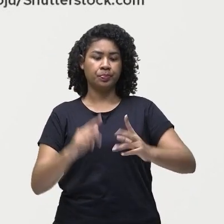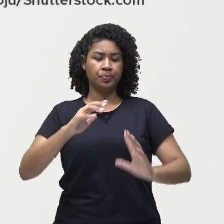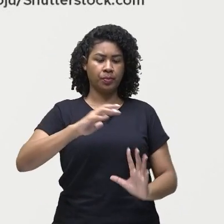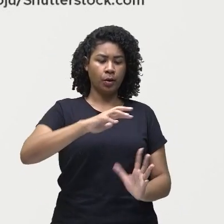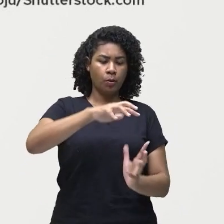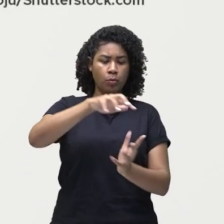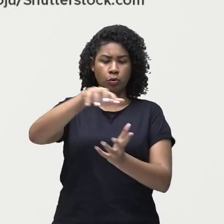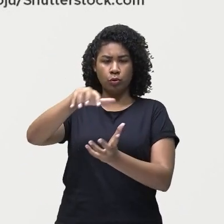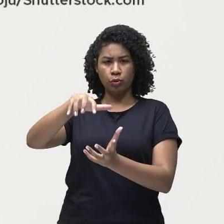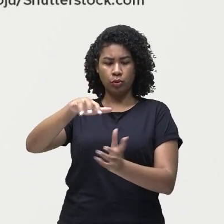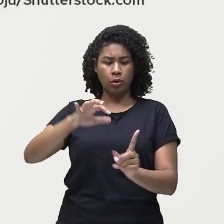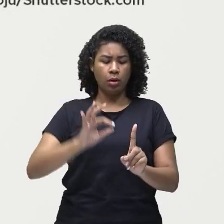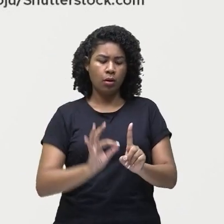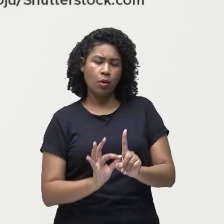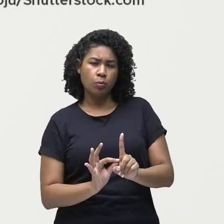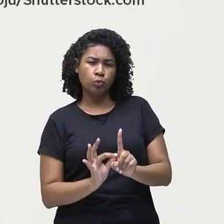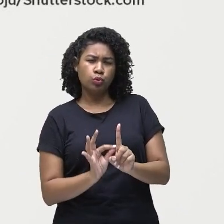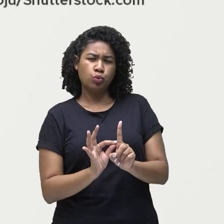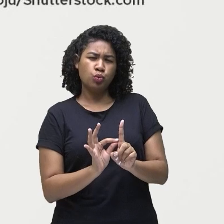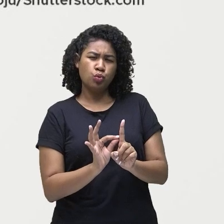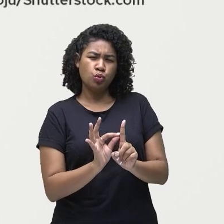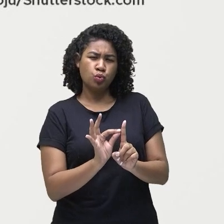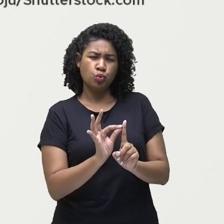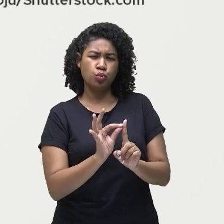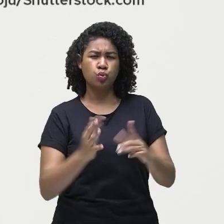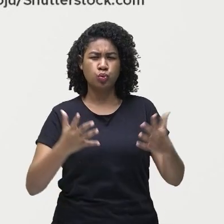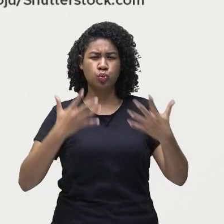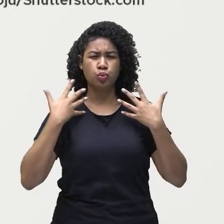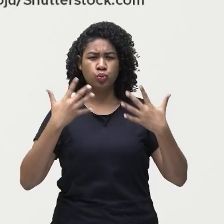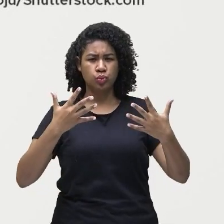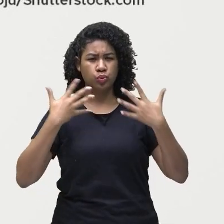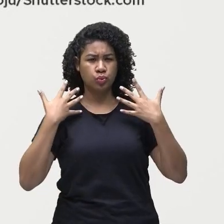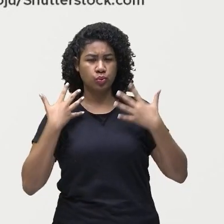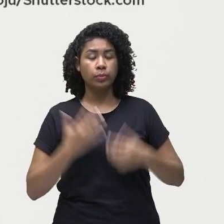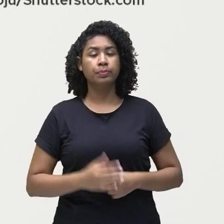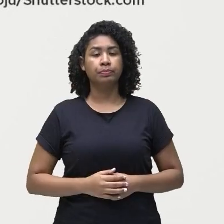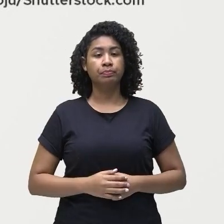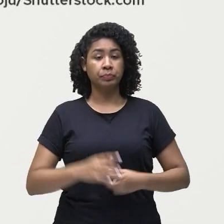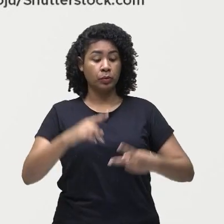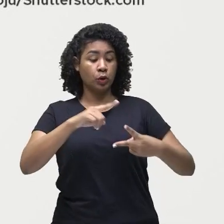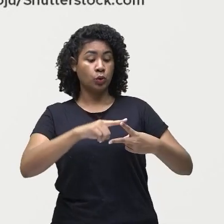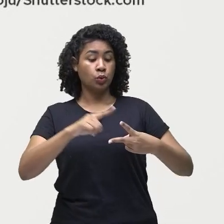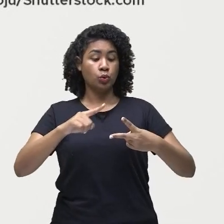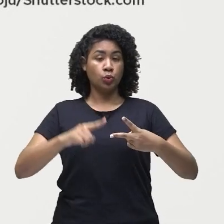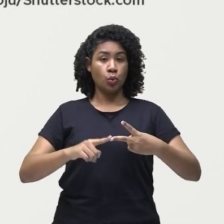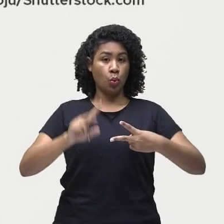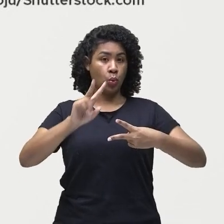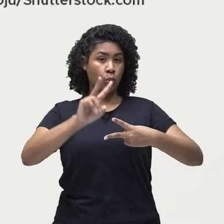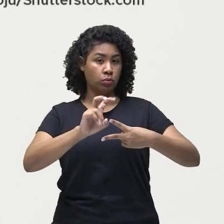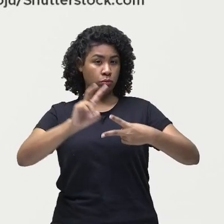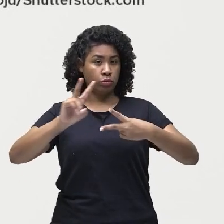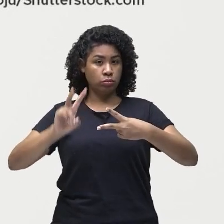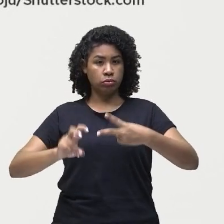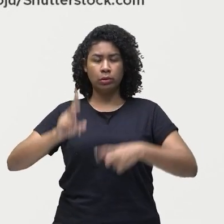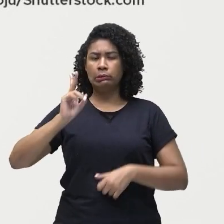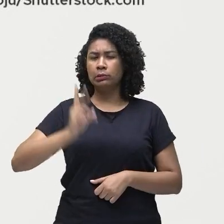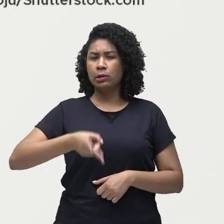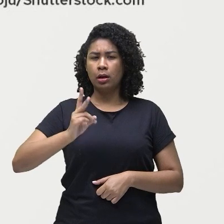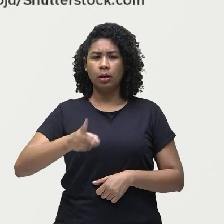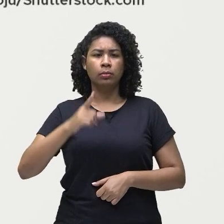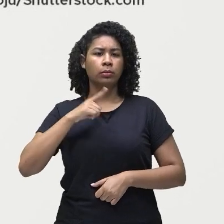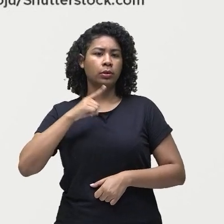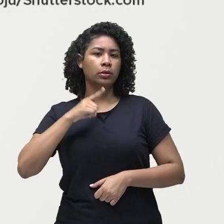nas pautas de discussões dos acordos climáticos. E são temas que necessitam de